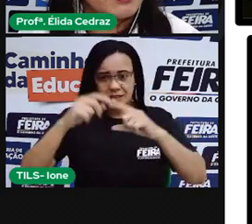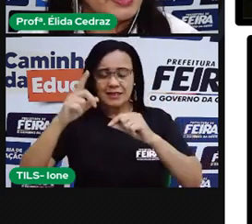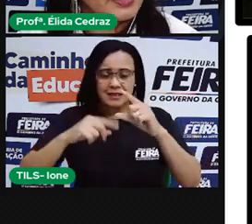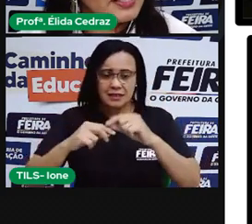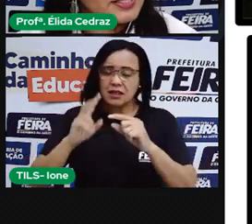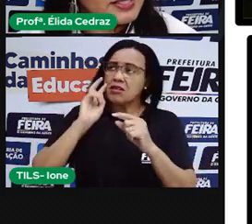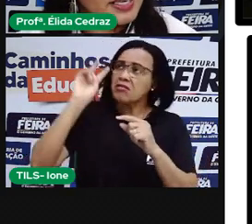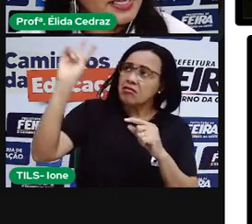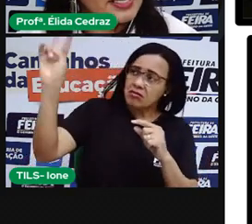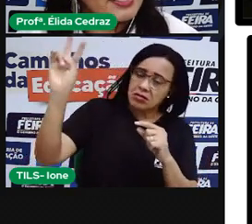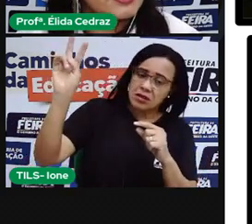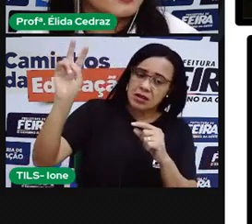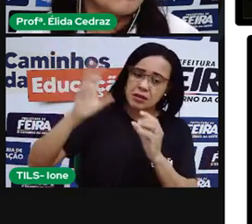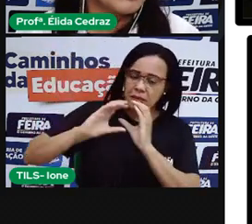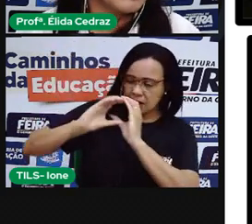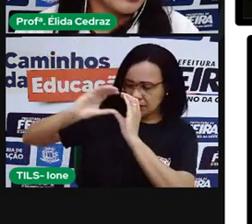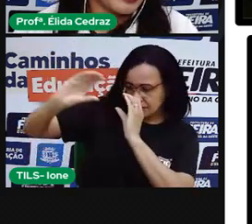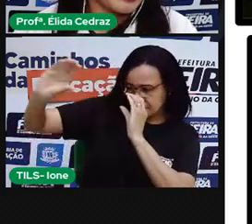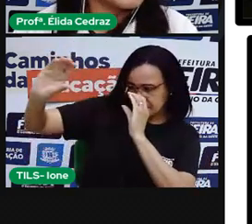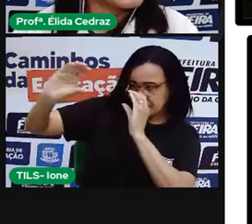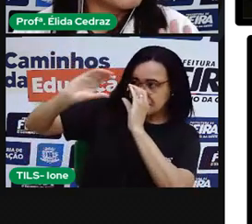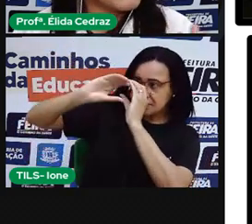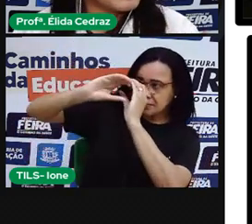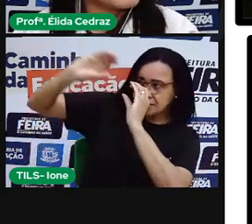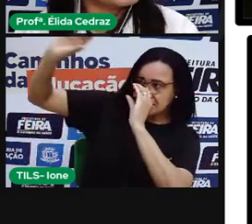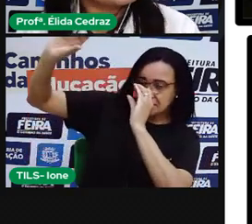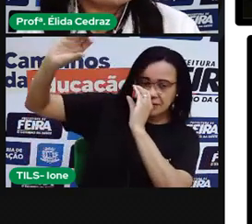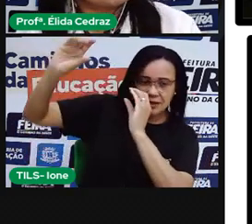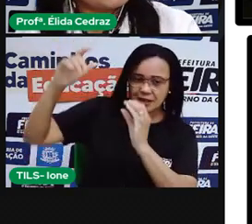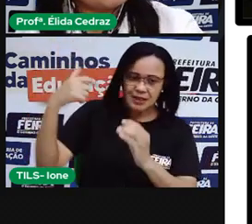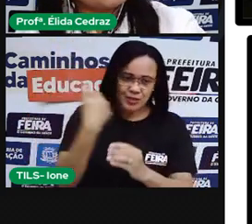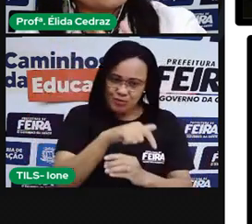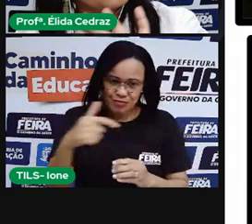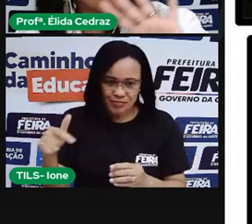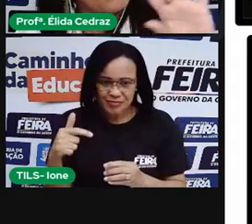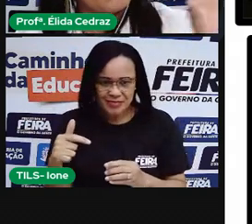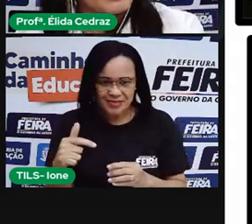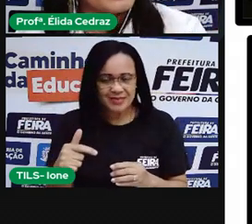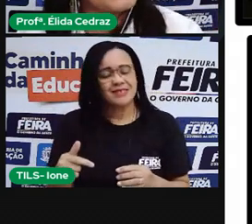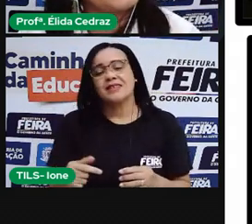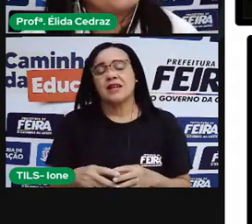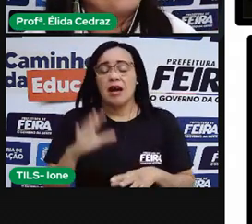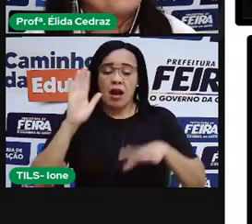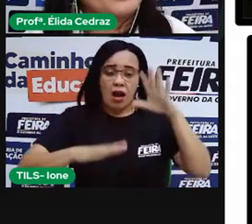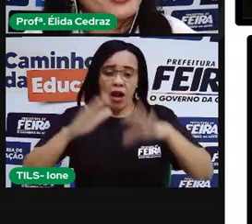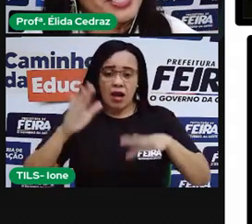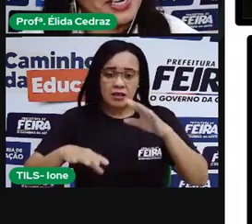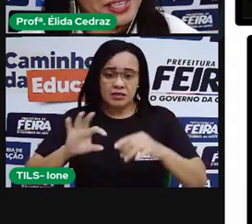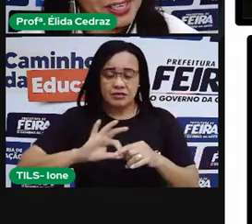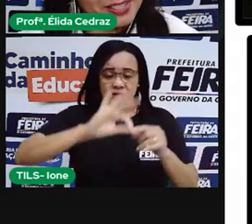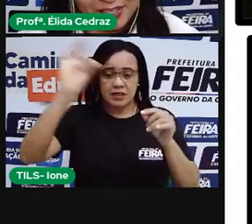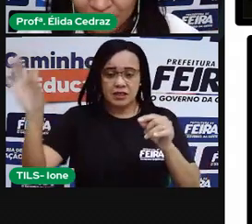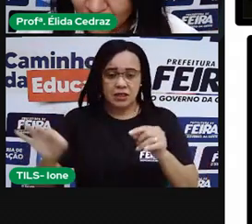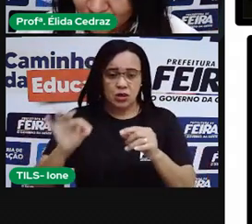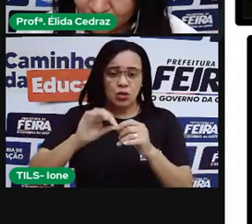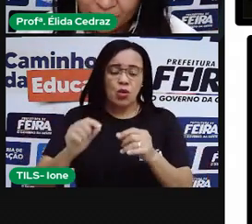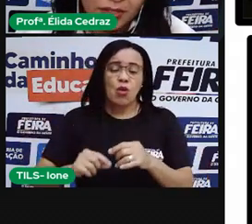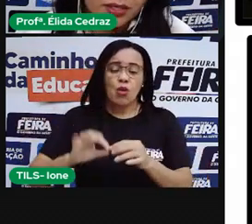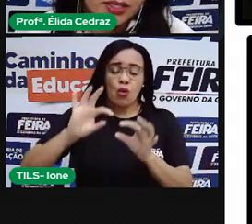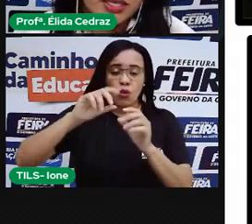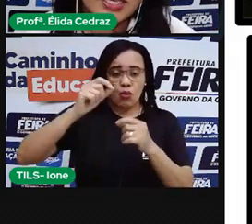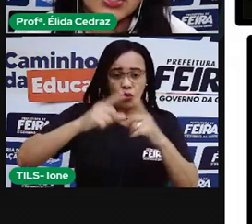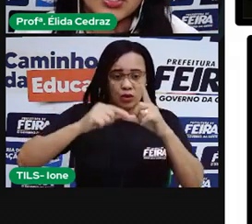observar as estrelas, constelações. Às vezes, vemos um cometa ou uma estrela cadente.